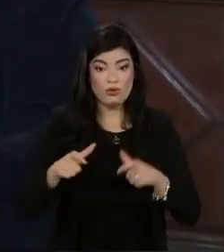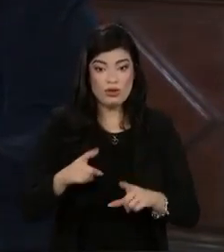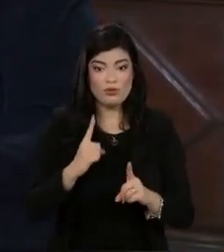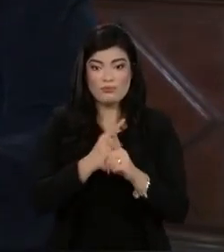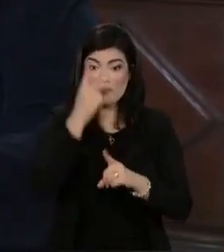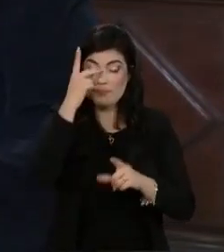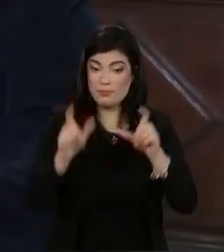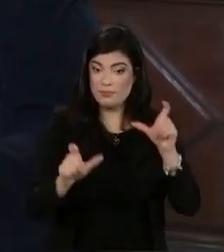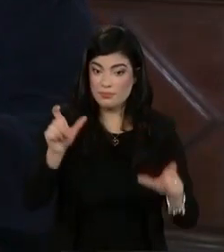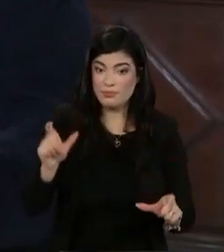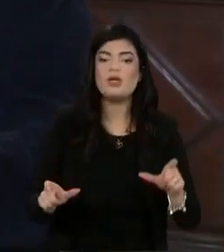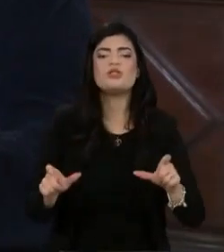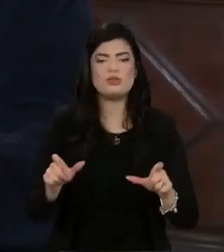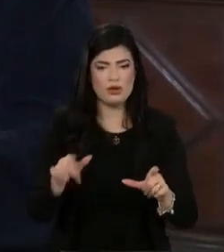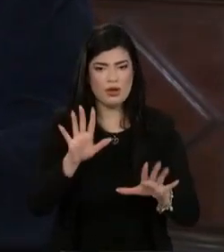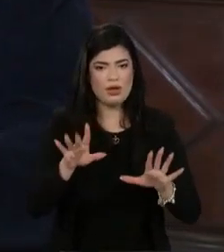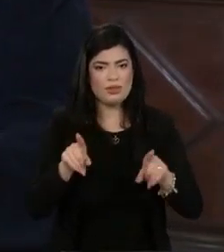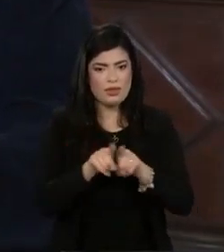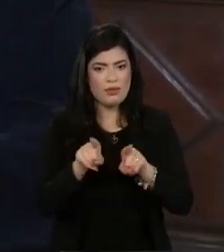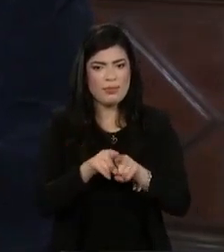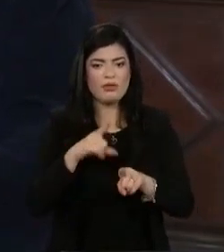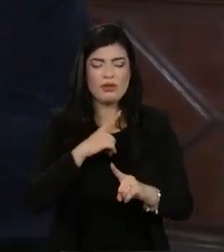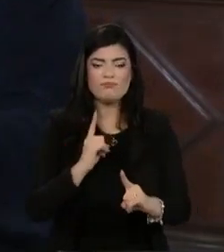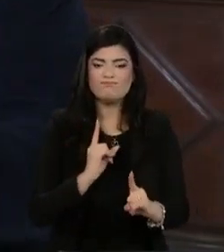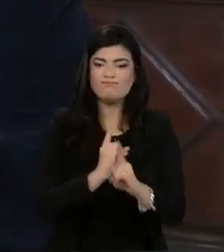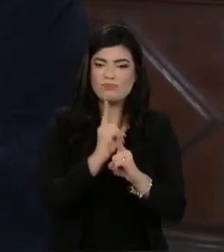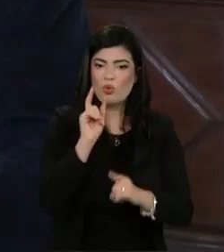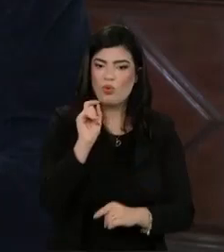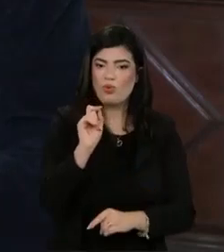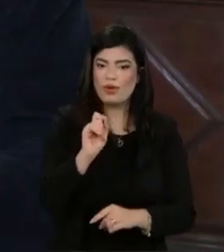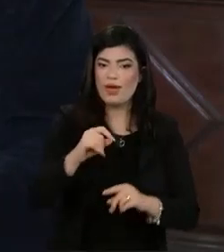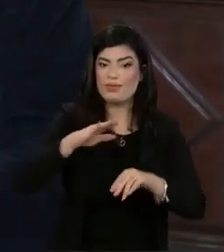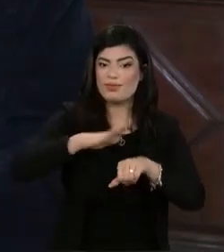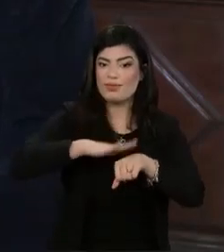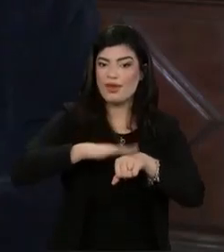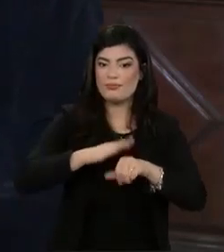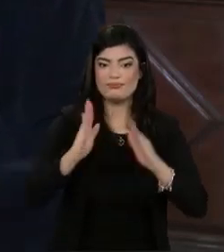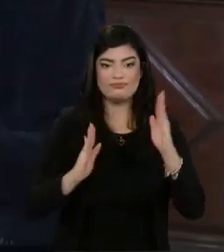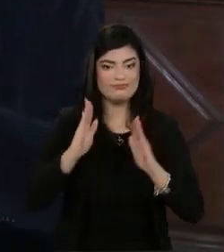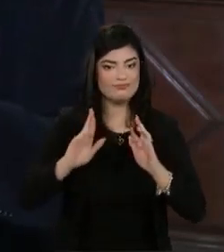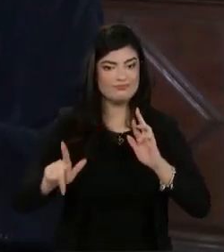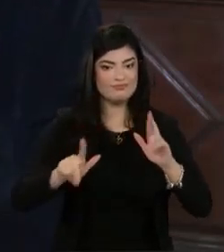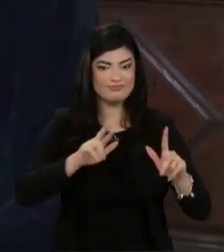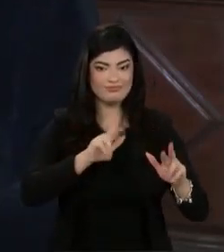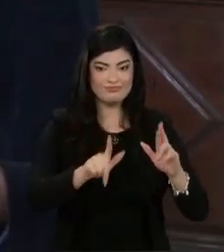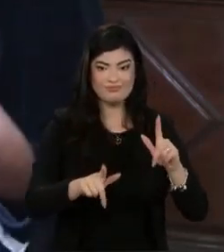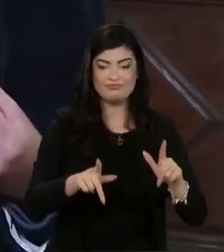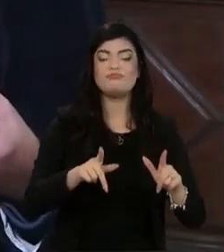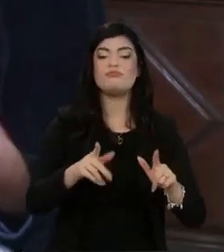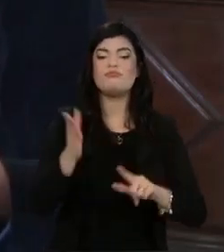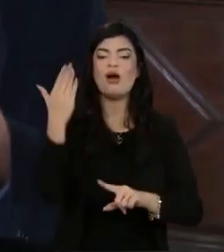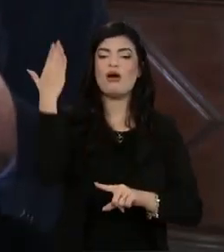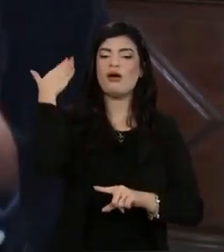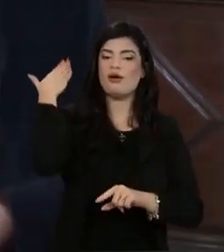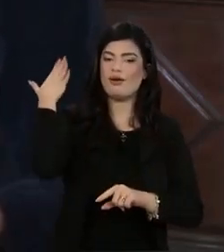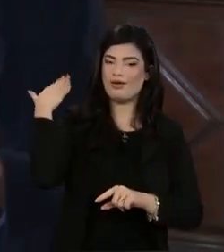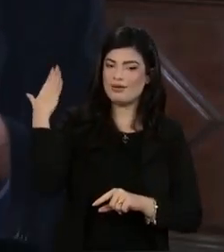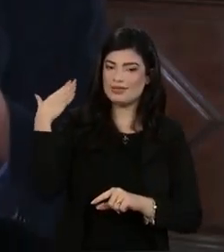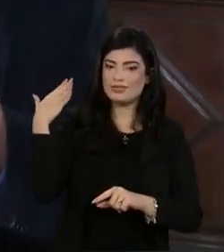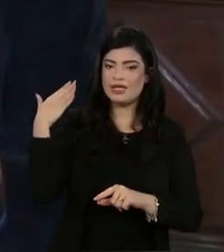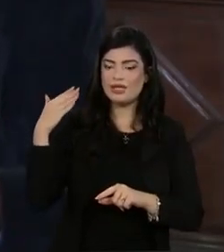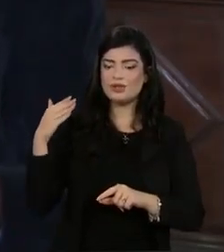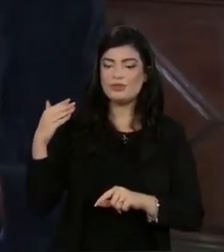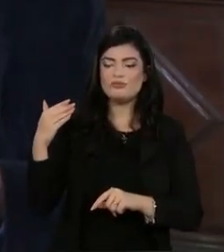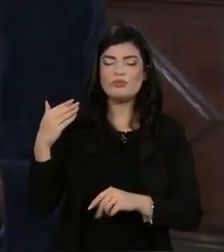pessoas, mas são lugares também de encontro entre tempos diferentes. Entre diferentes passados, diferentes